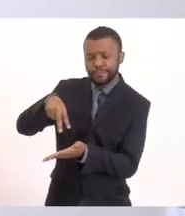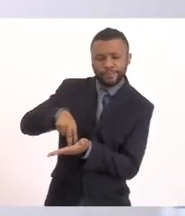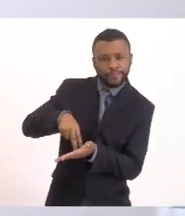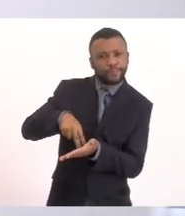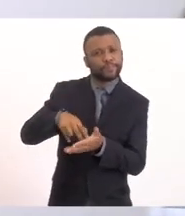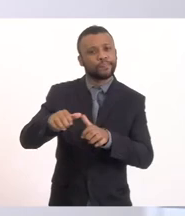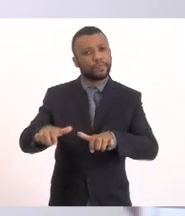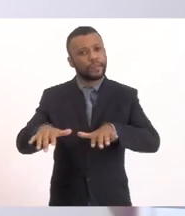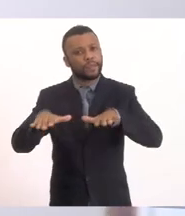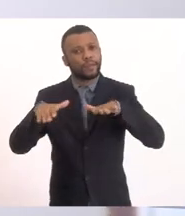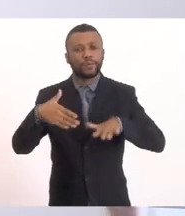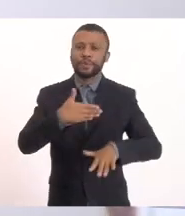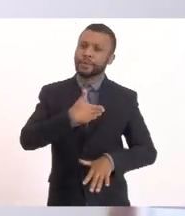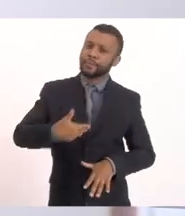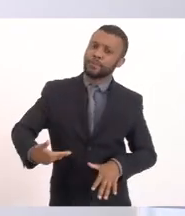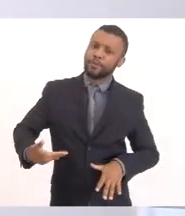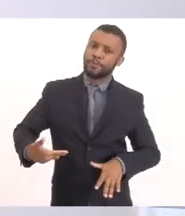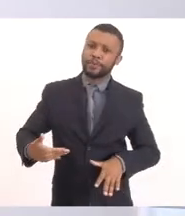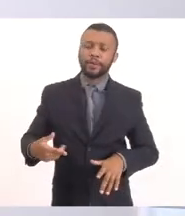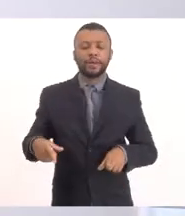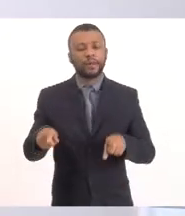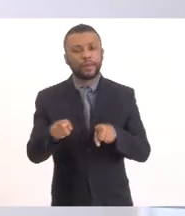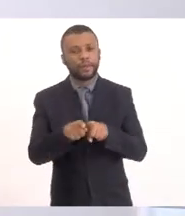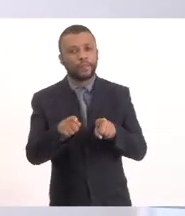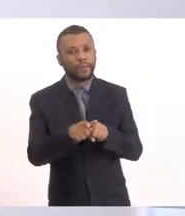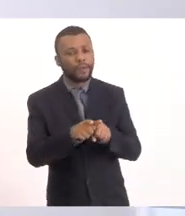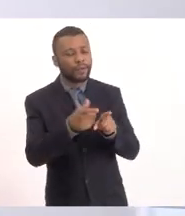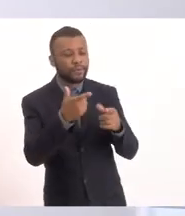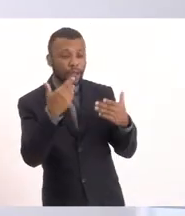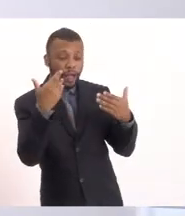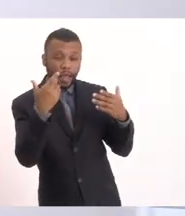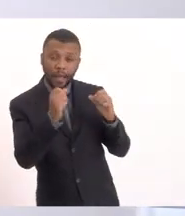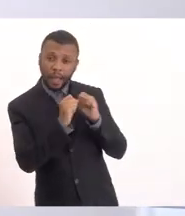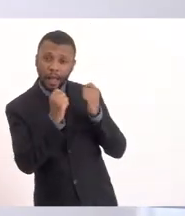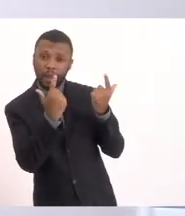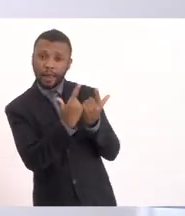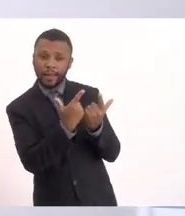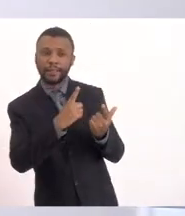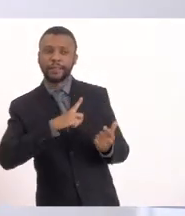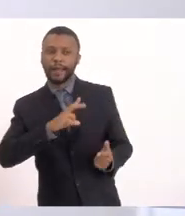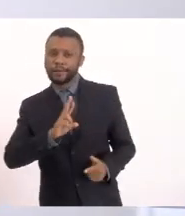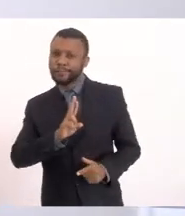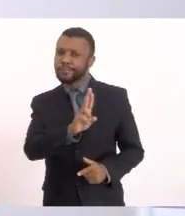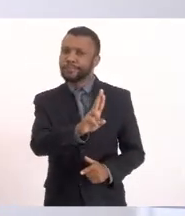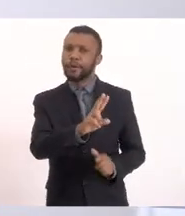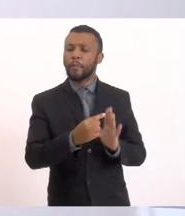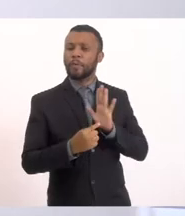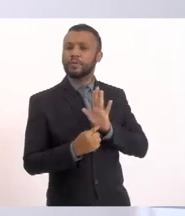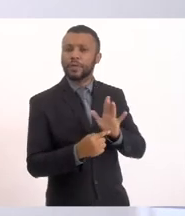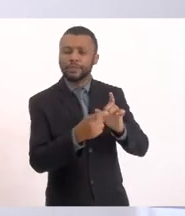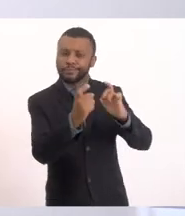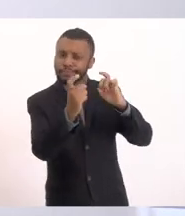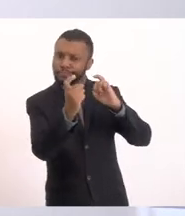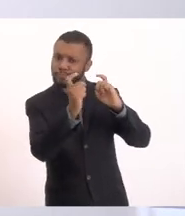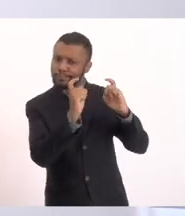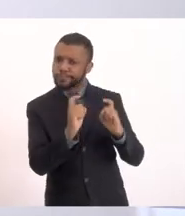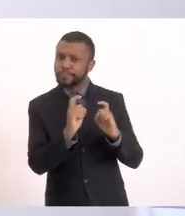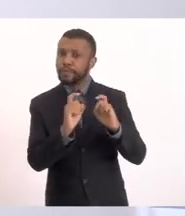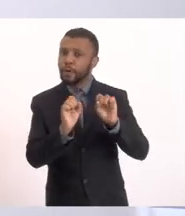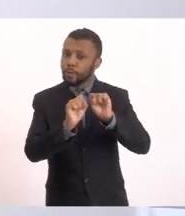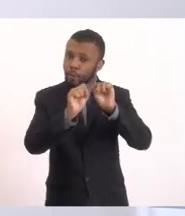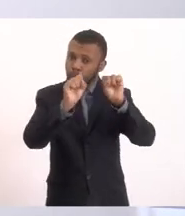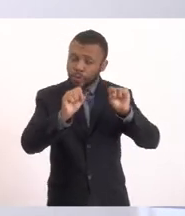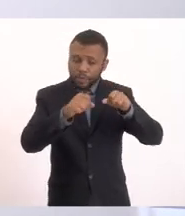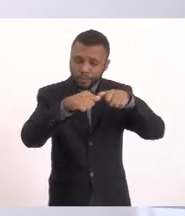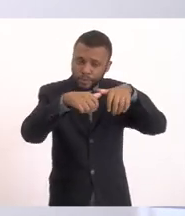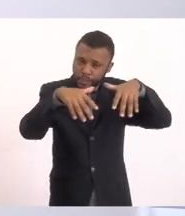audiência e também que a LERJ esteja aí à frente, trazendo aqui diversas discussões sobre os sistemas lagunais, que